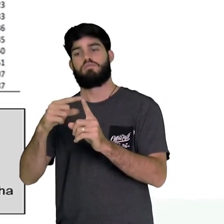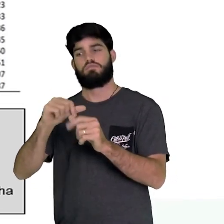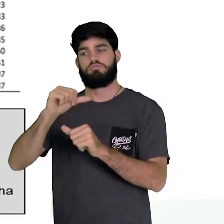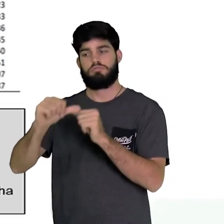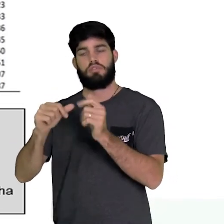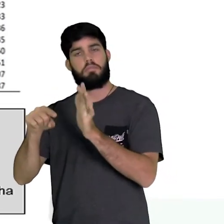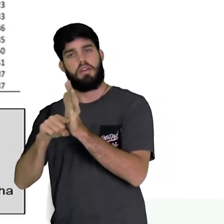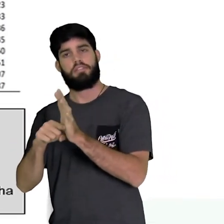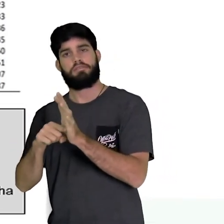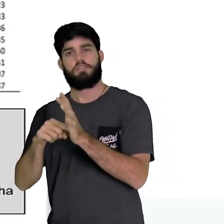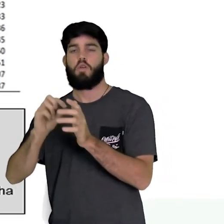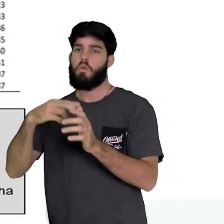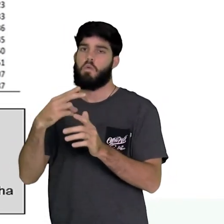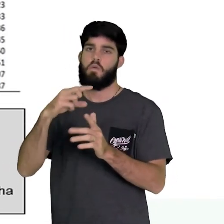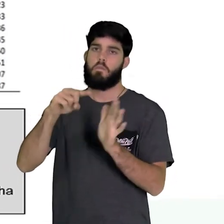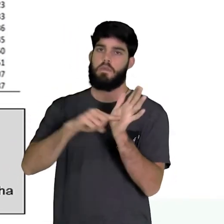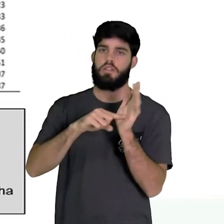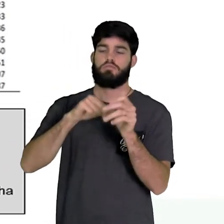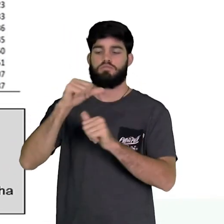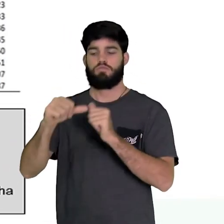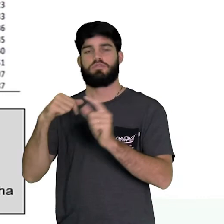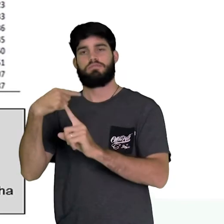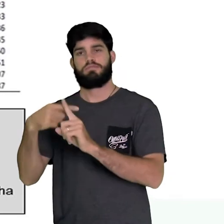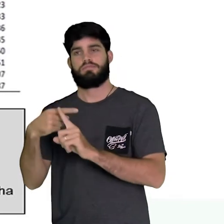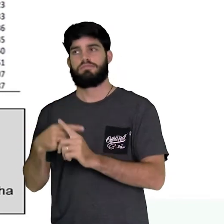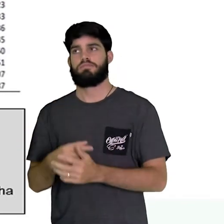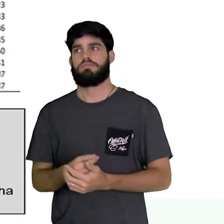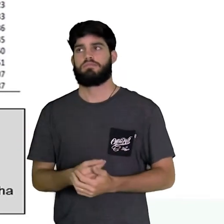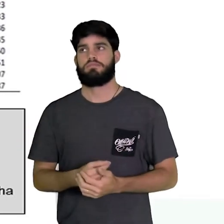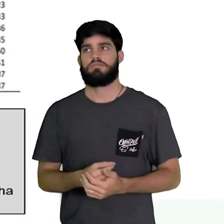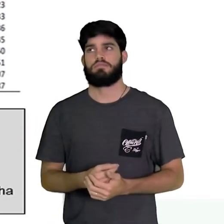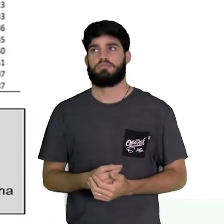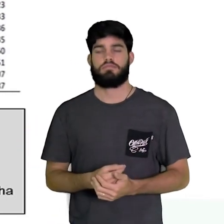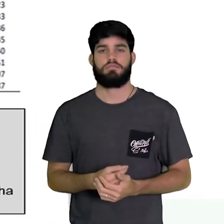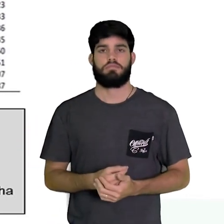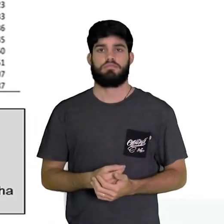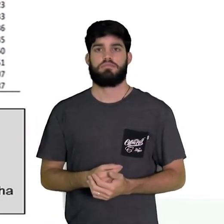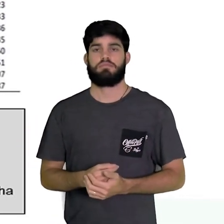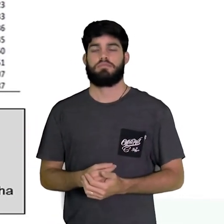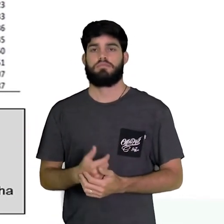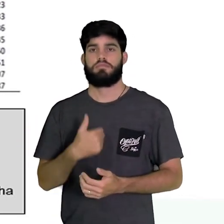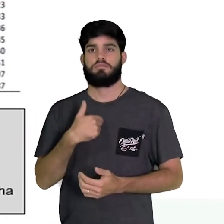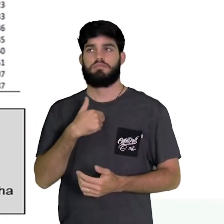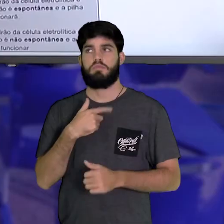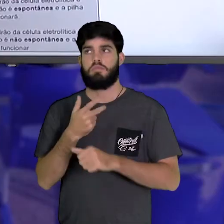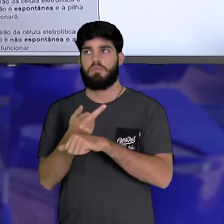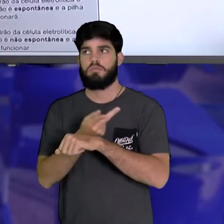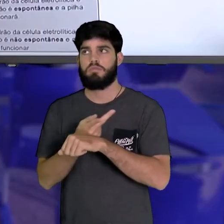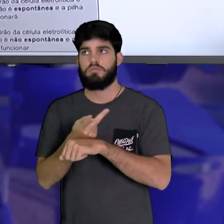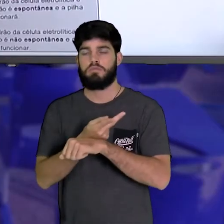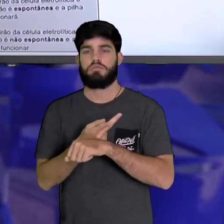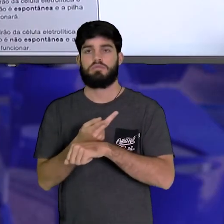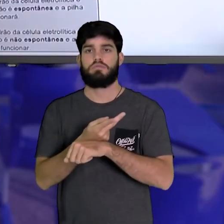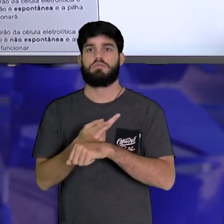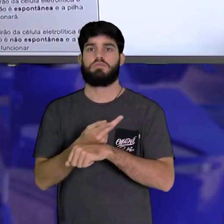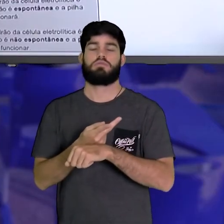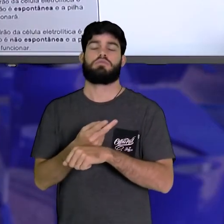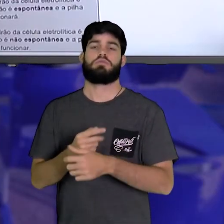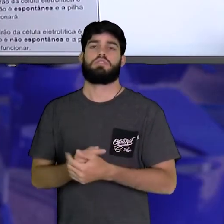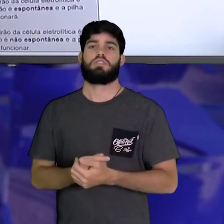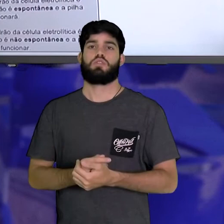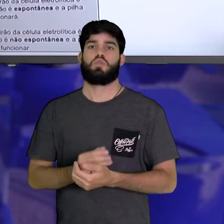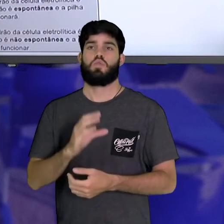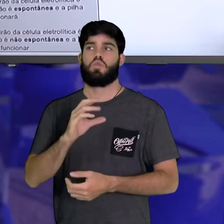elementos que têm uma tendência maior a receber. Quem é esse elemento? Vou atrás dele, nessa primeira coluna. O